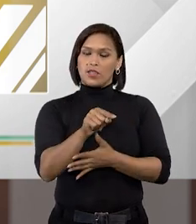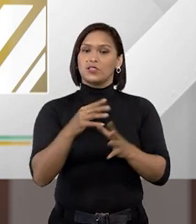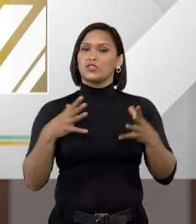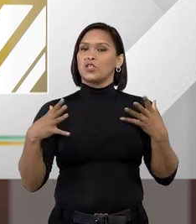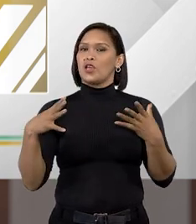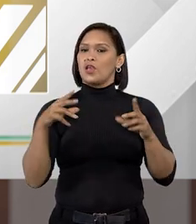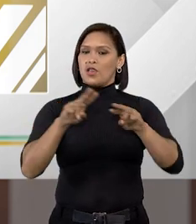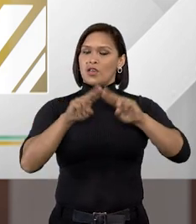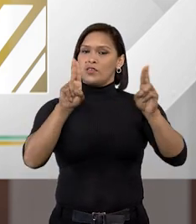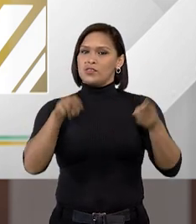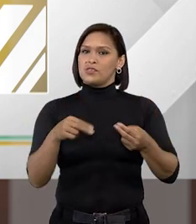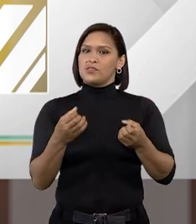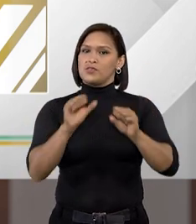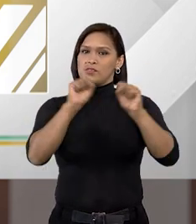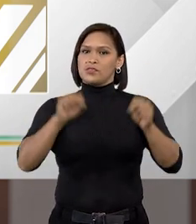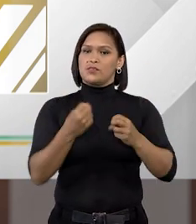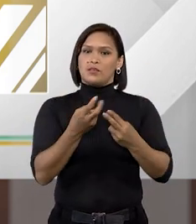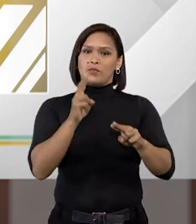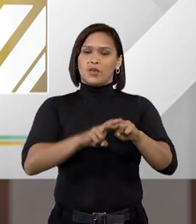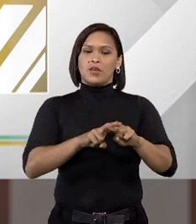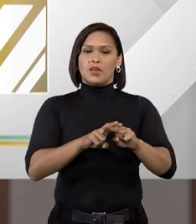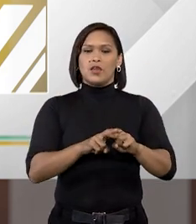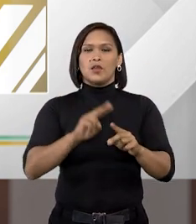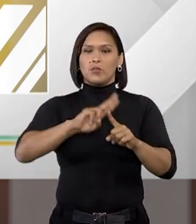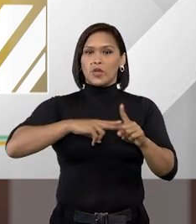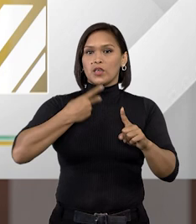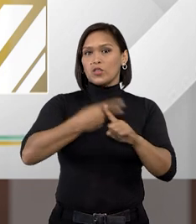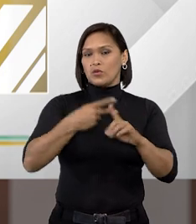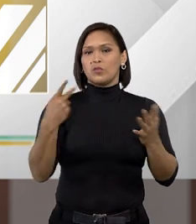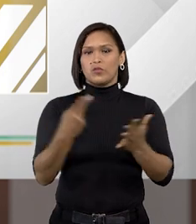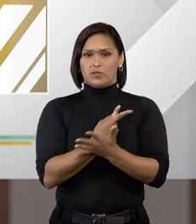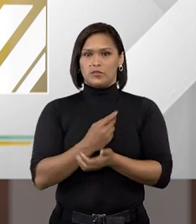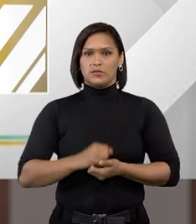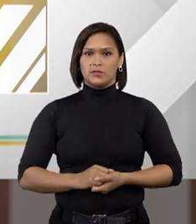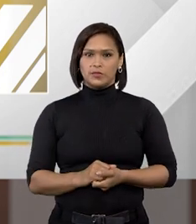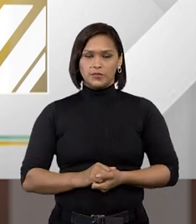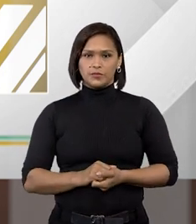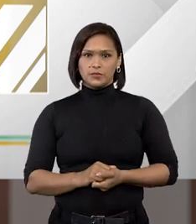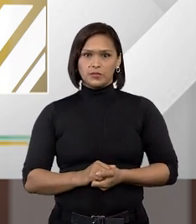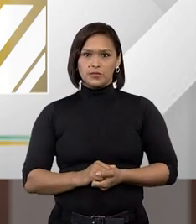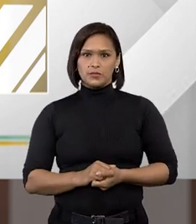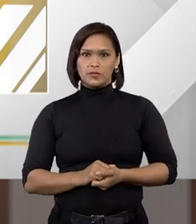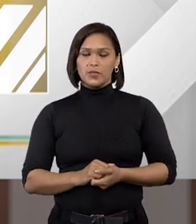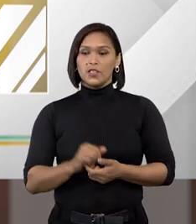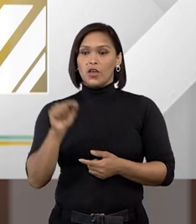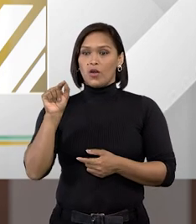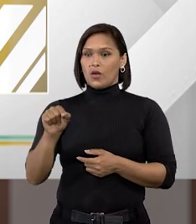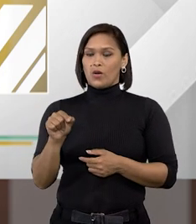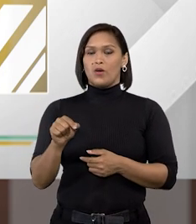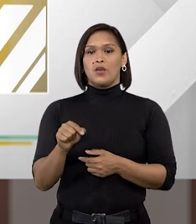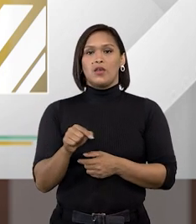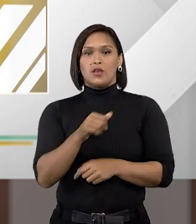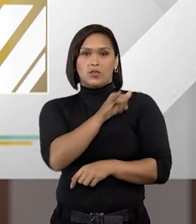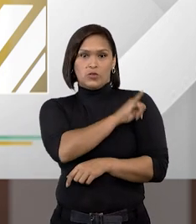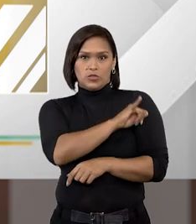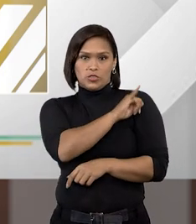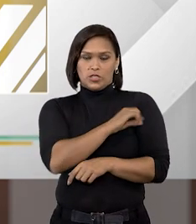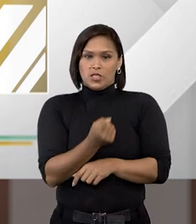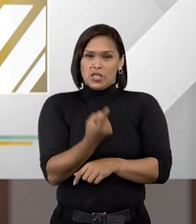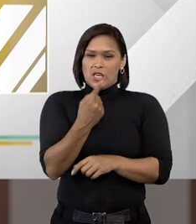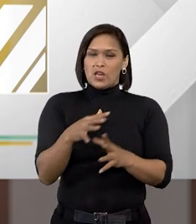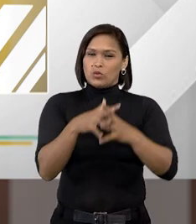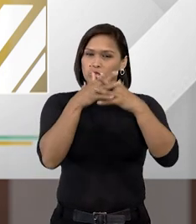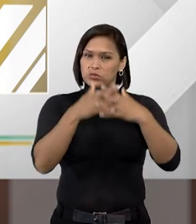complexo para que a pena do preso fosse contada em dobro Olha, Bangu é um dos